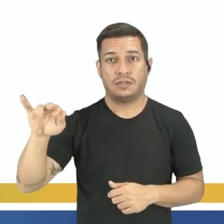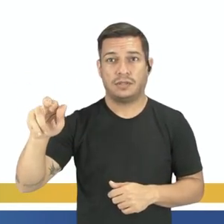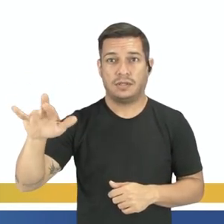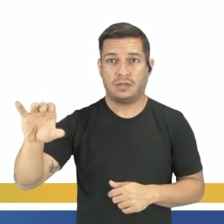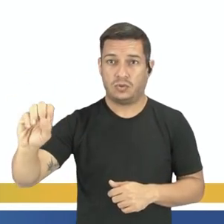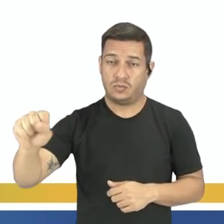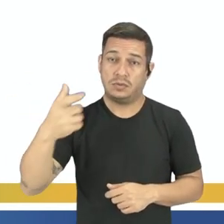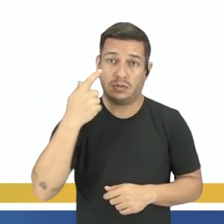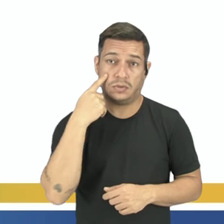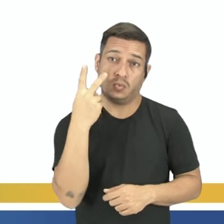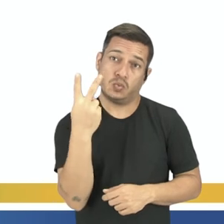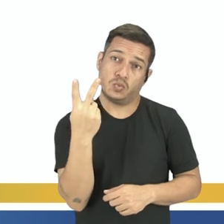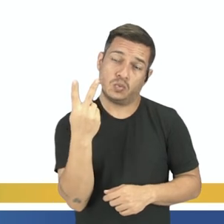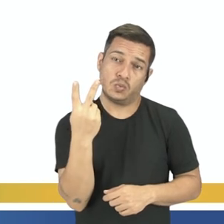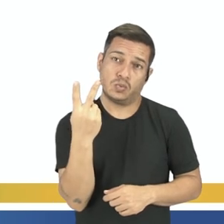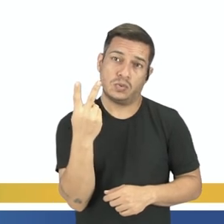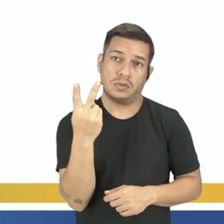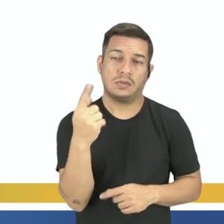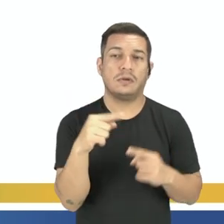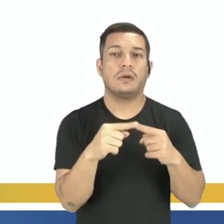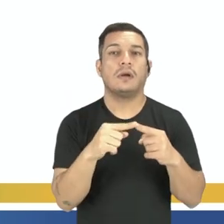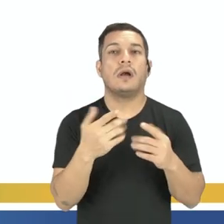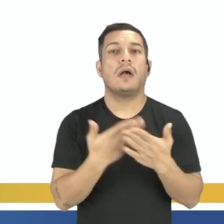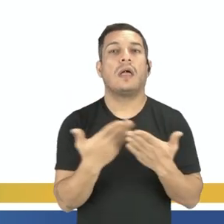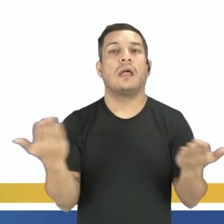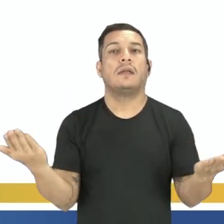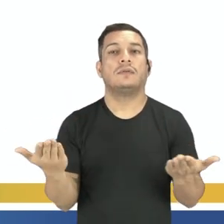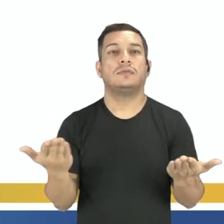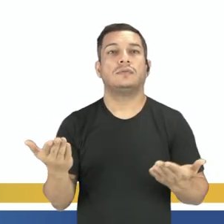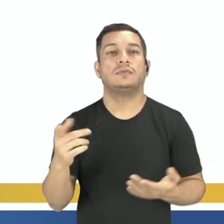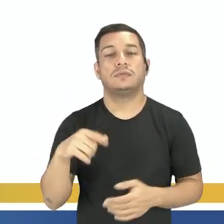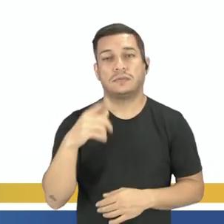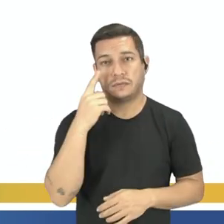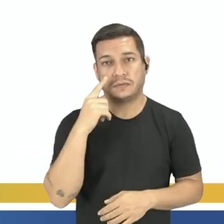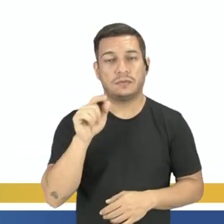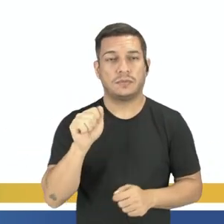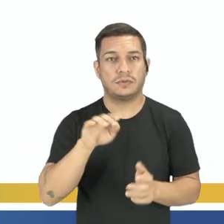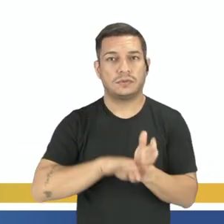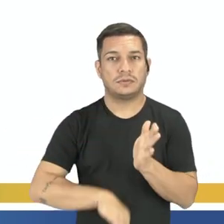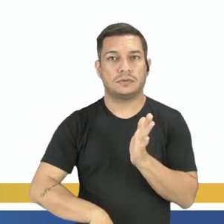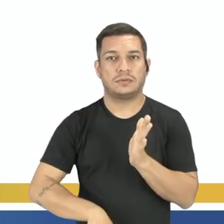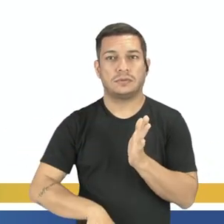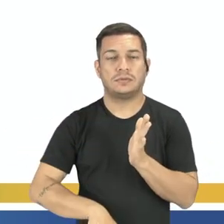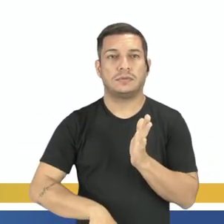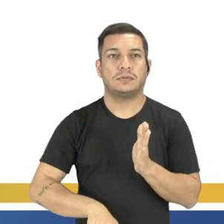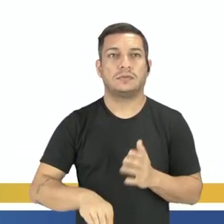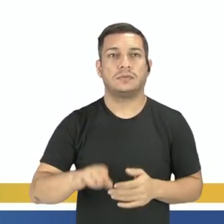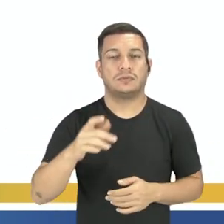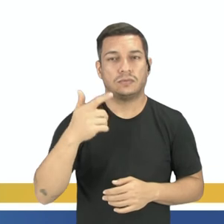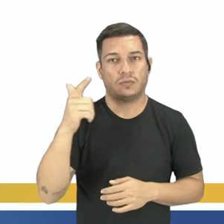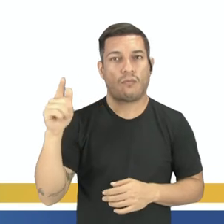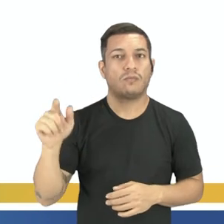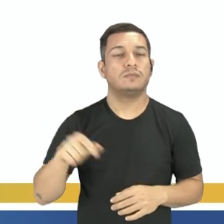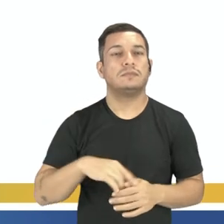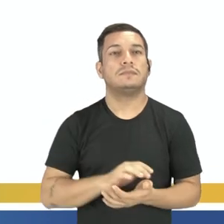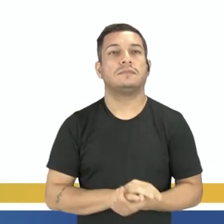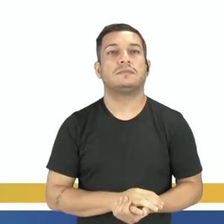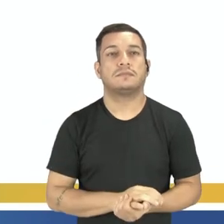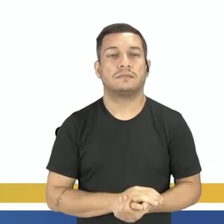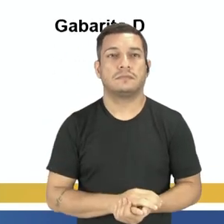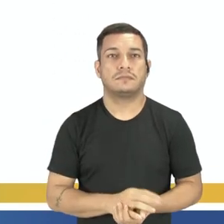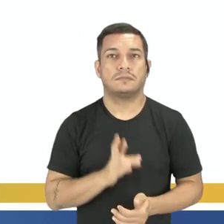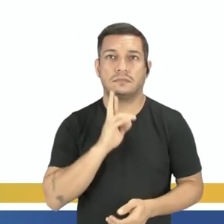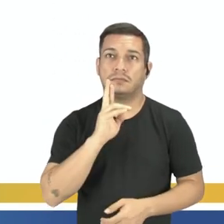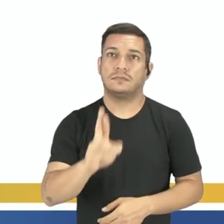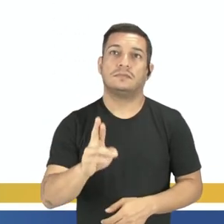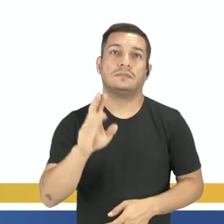praticamente entre duas, já que está relacionada a nossa aula de hoje, né? Então, você já poderia descartar as outras alternativas. Vamos lá